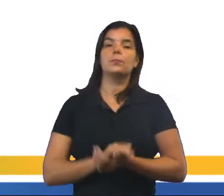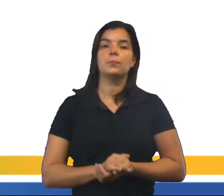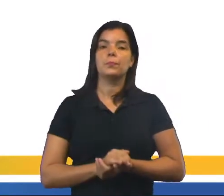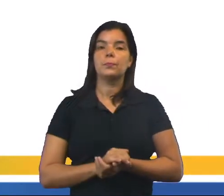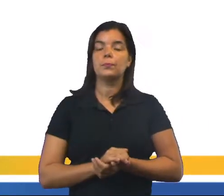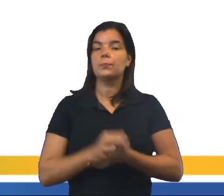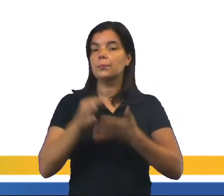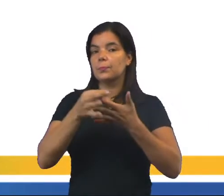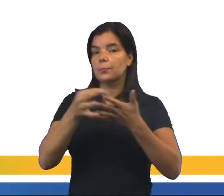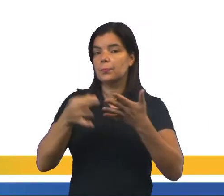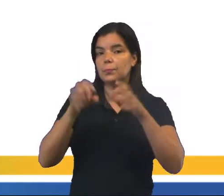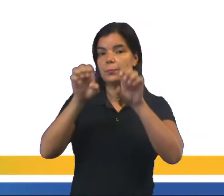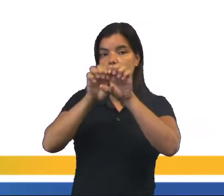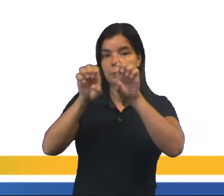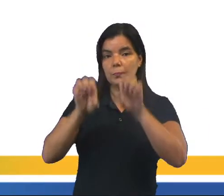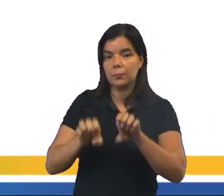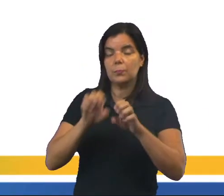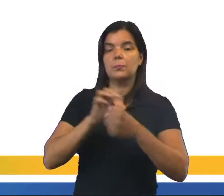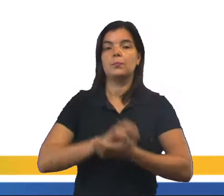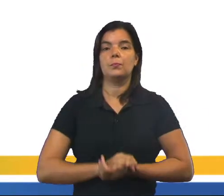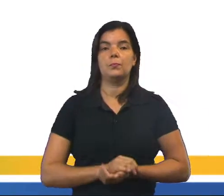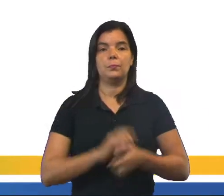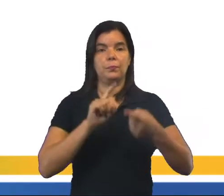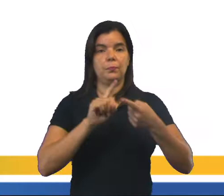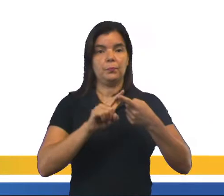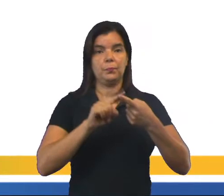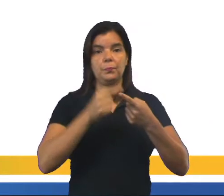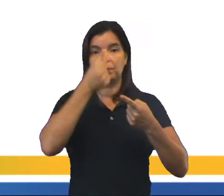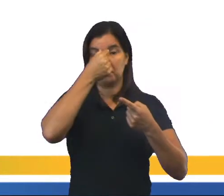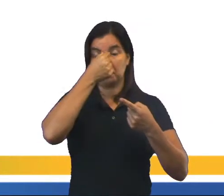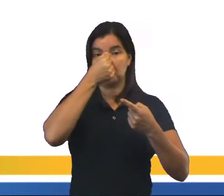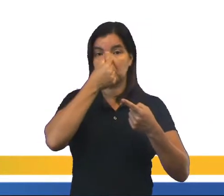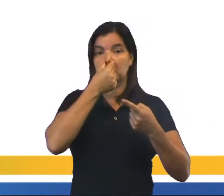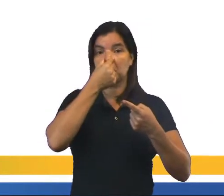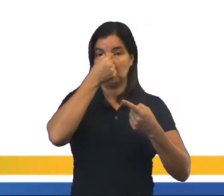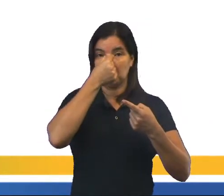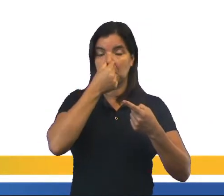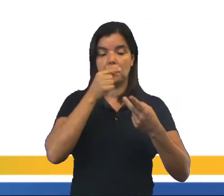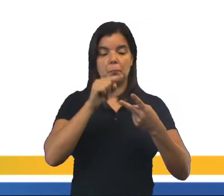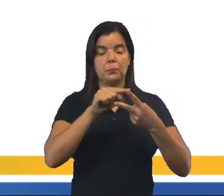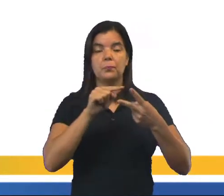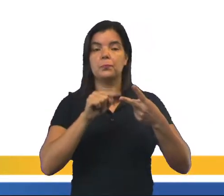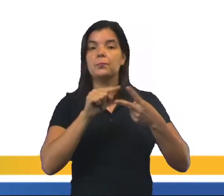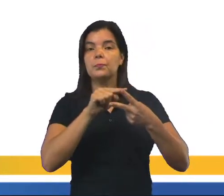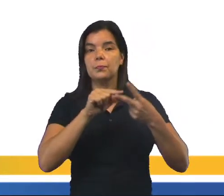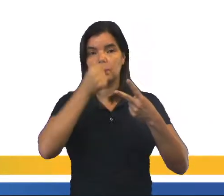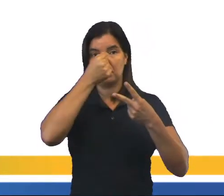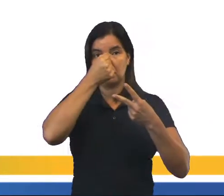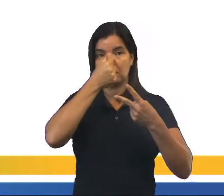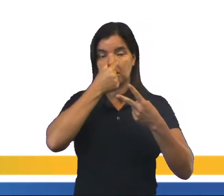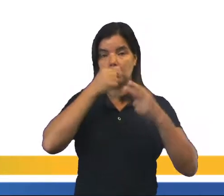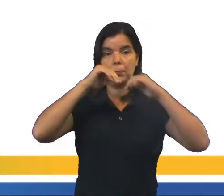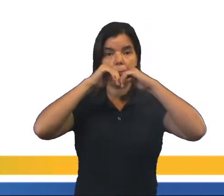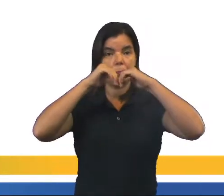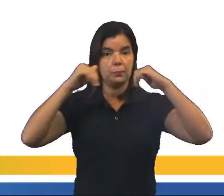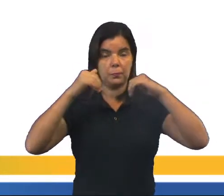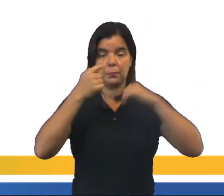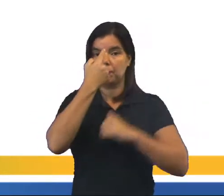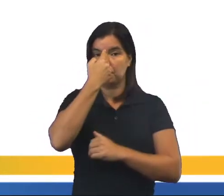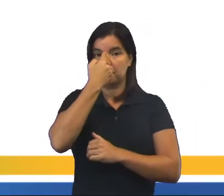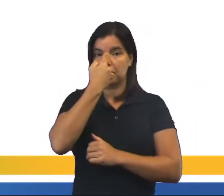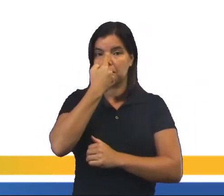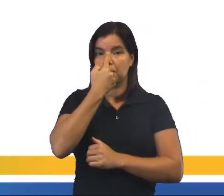seguintes estruturas. A cavidade nasal. São duas cavidades separadas pelo